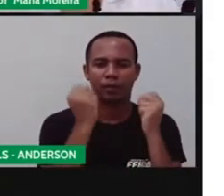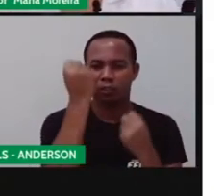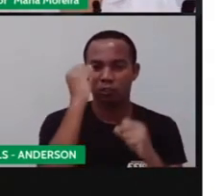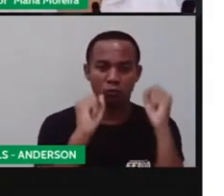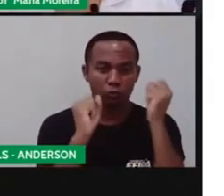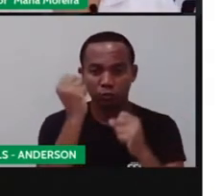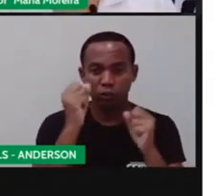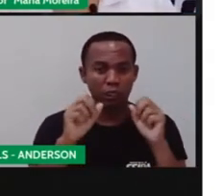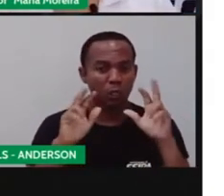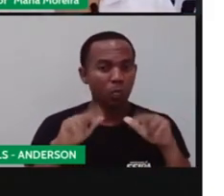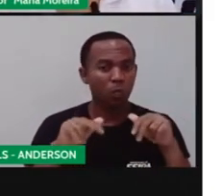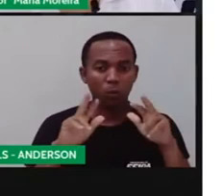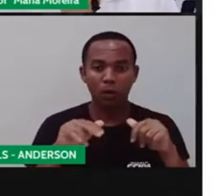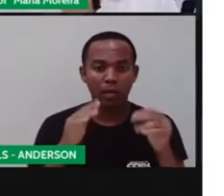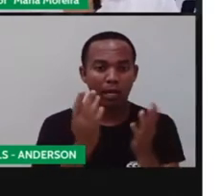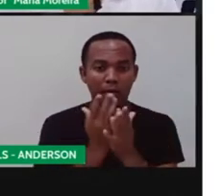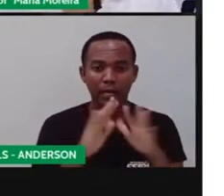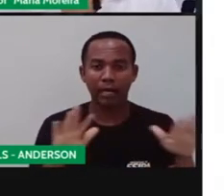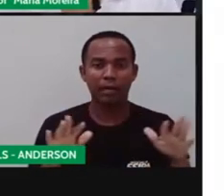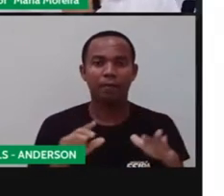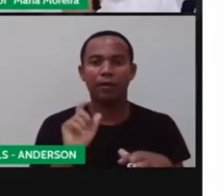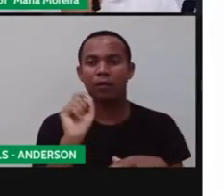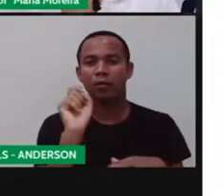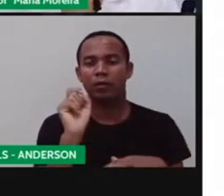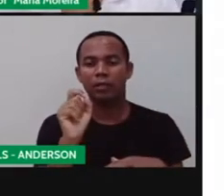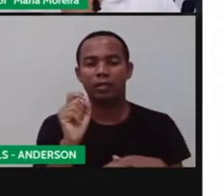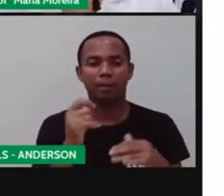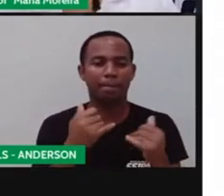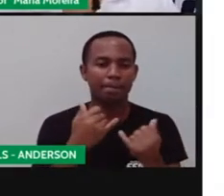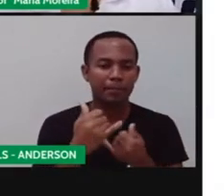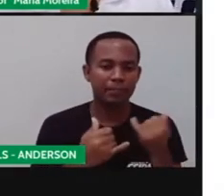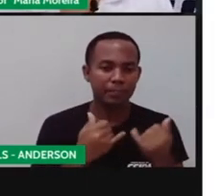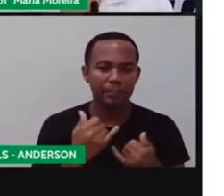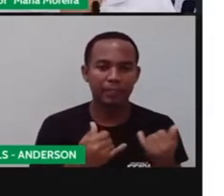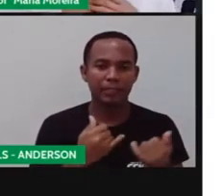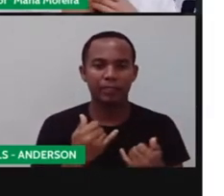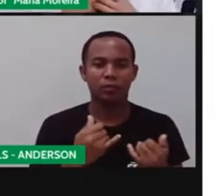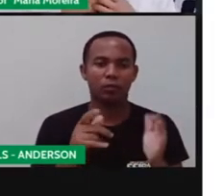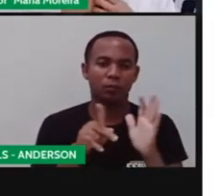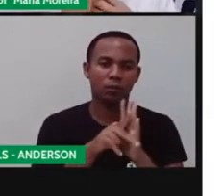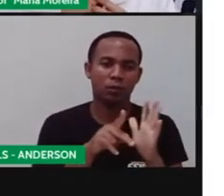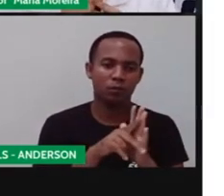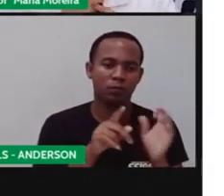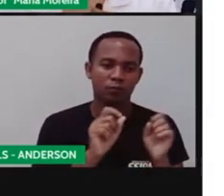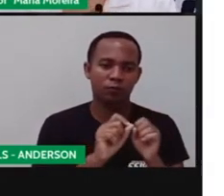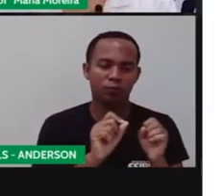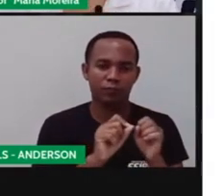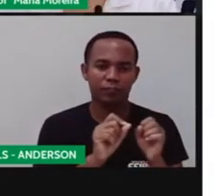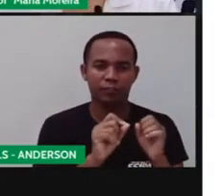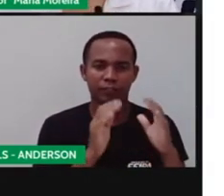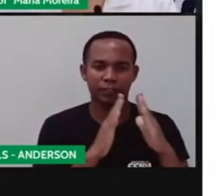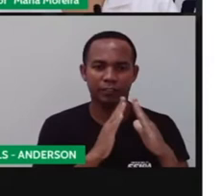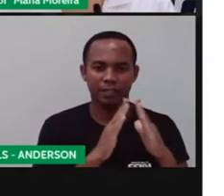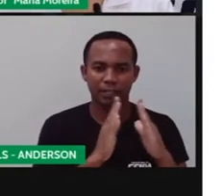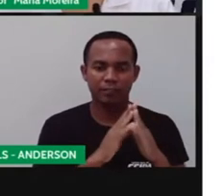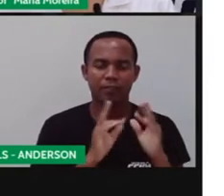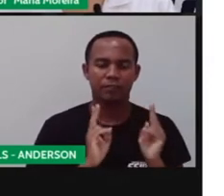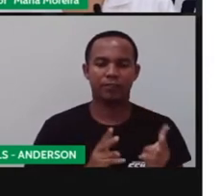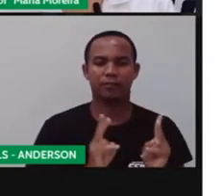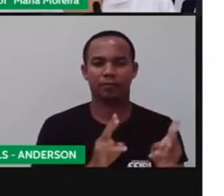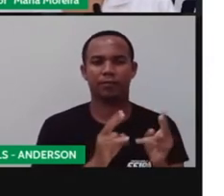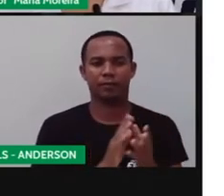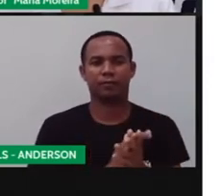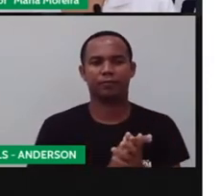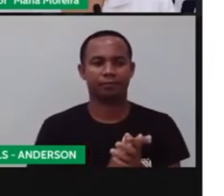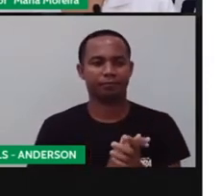acabou e que até hoje se desenvolve é a dos brinquedos artesanais, que foi o que a Pró falou, que as pessoas produzem esses brinquedos